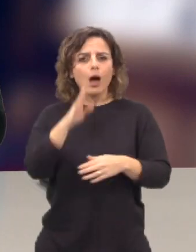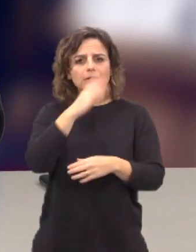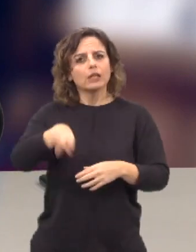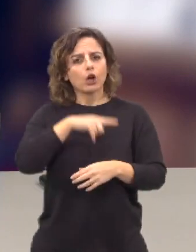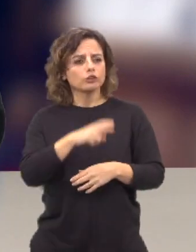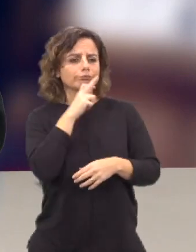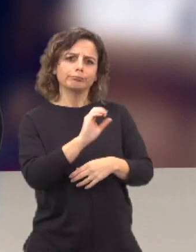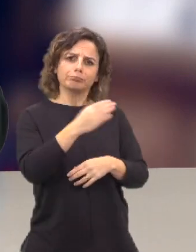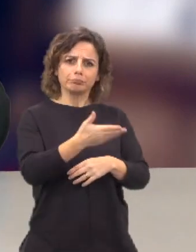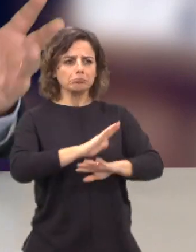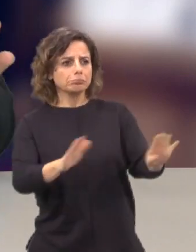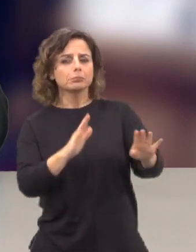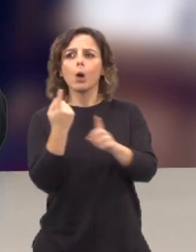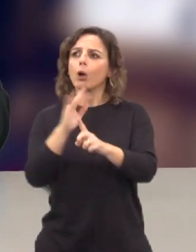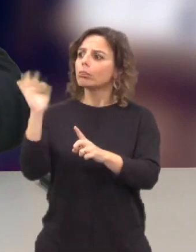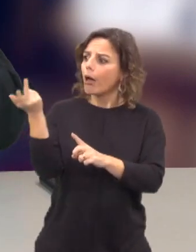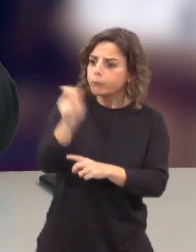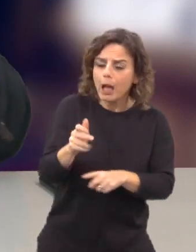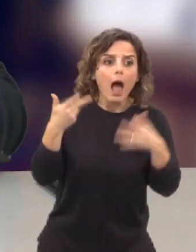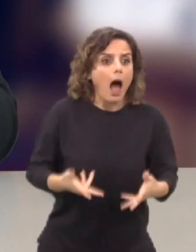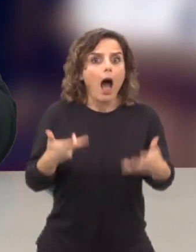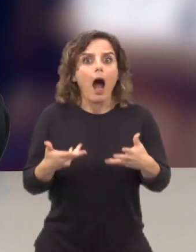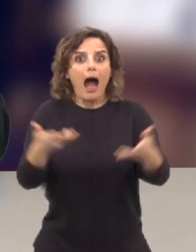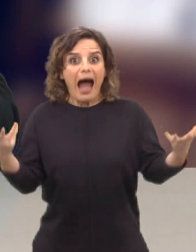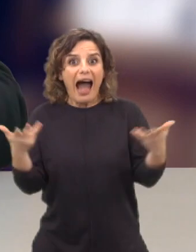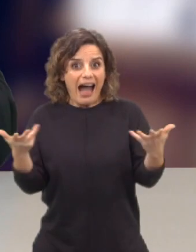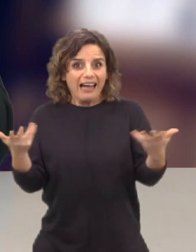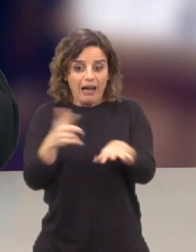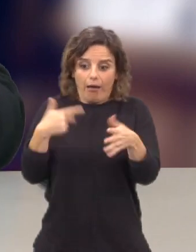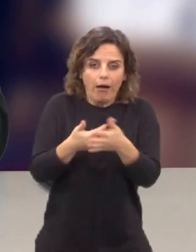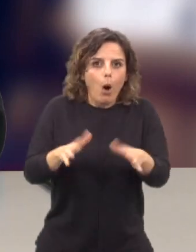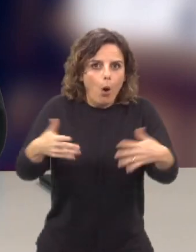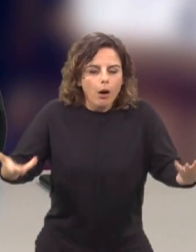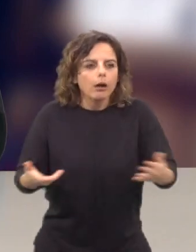apenas pela primeira resposta, dar conta do que é que aconteceu ou o que acaba de acontecer,